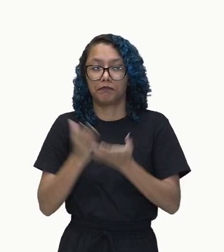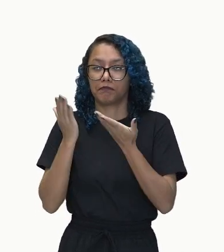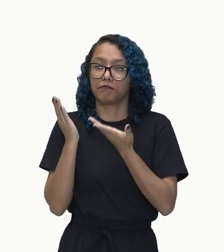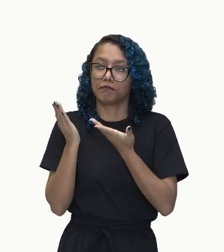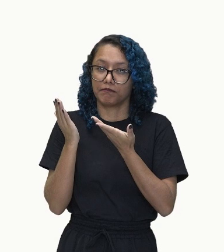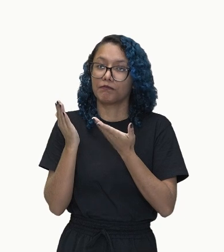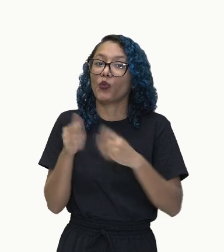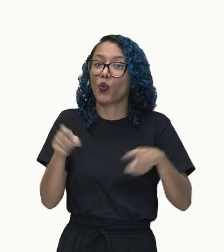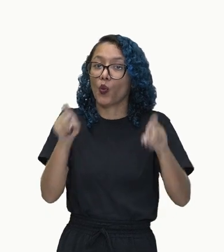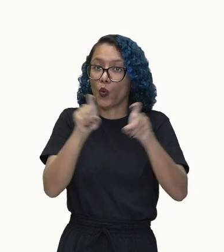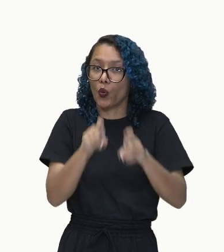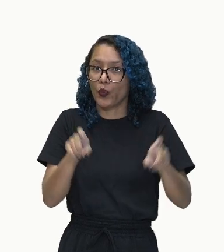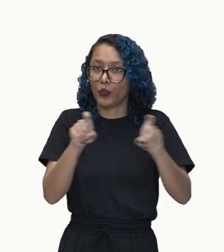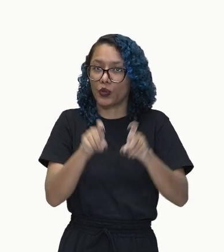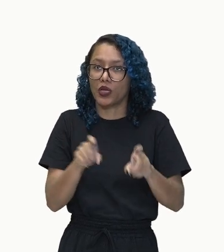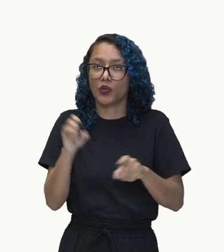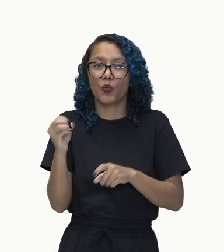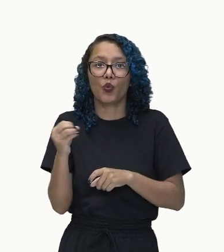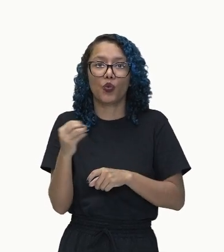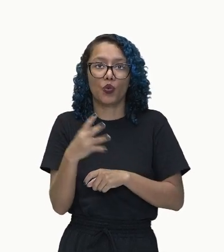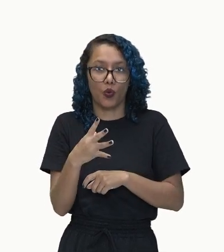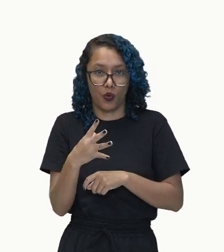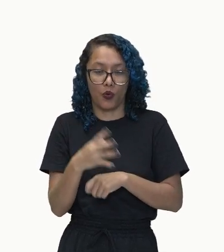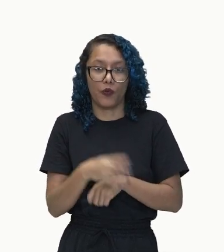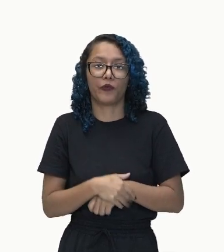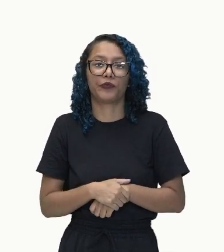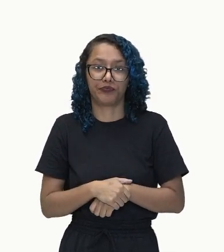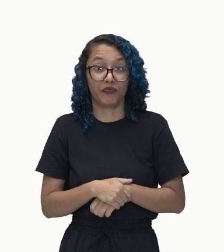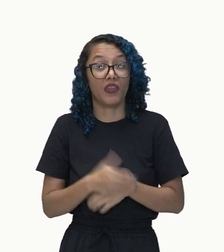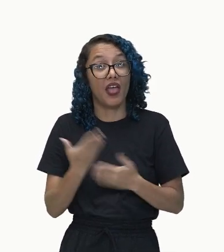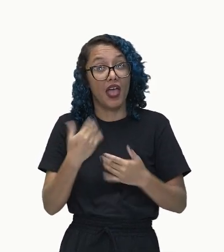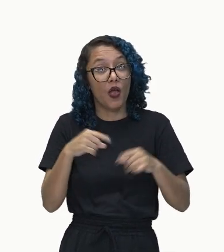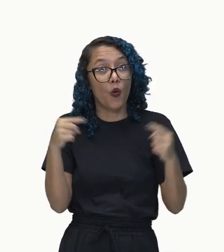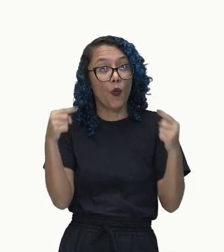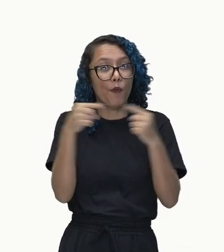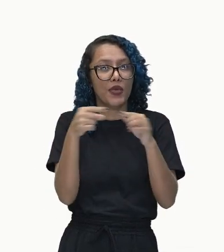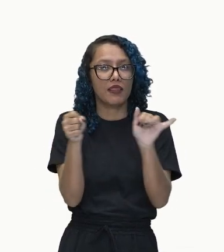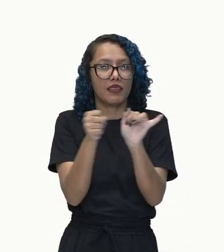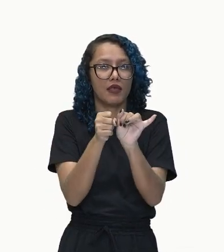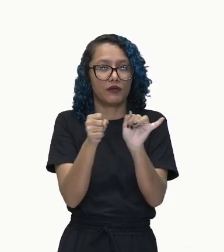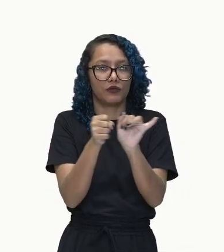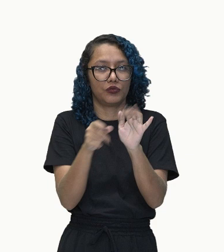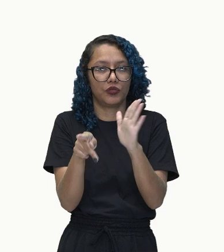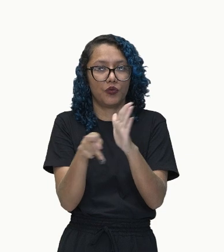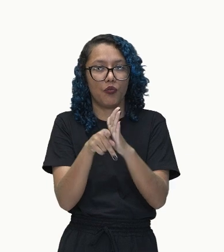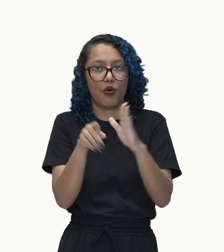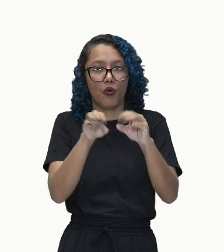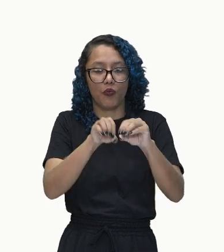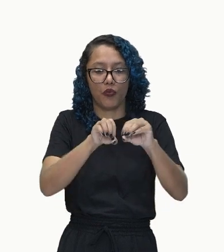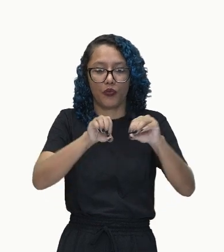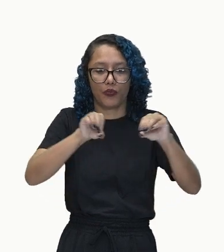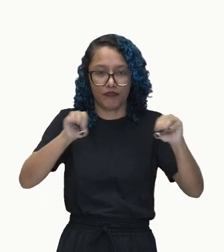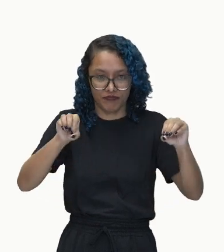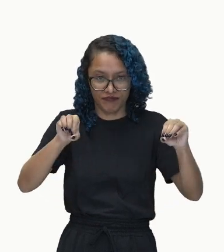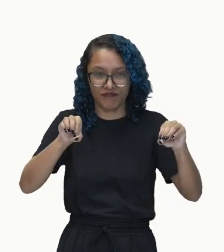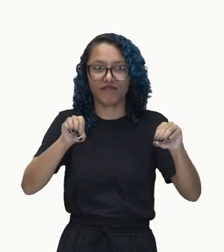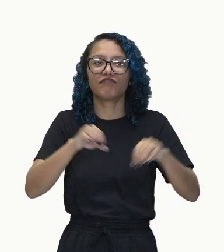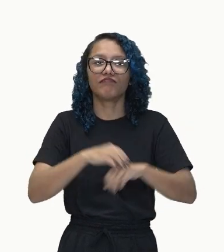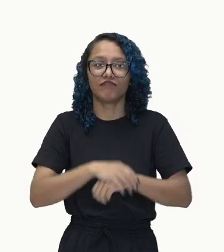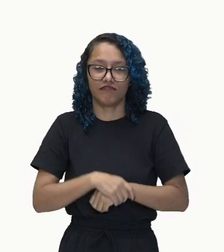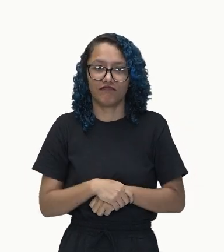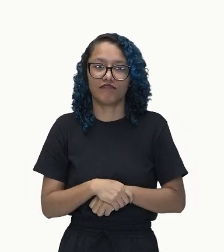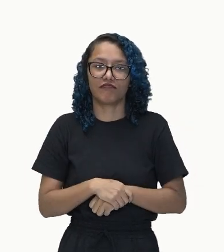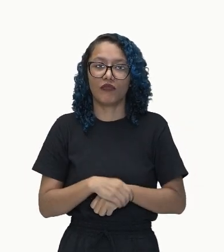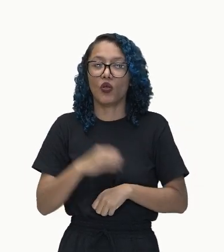Os computadores novos. É o sujeito da oração. Sujeito da oração. É os computadores